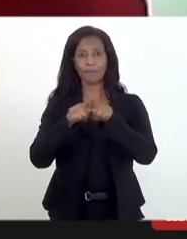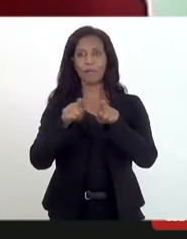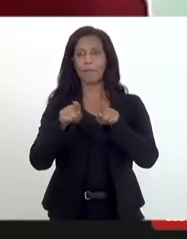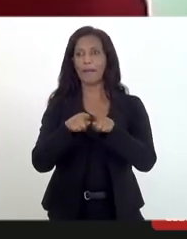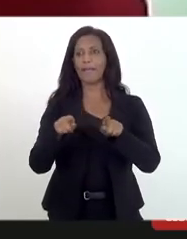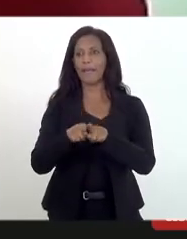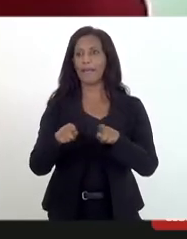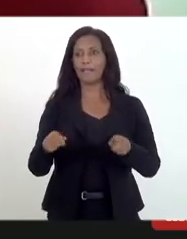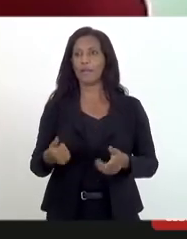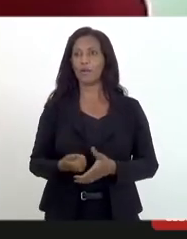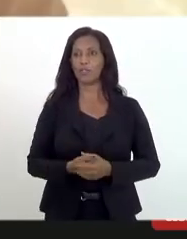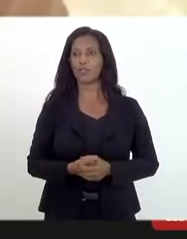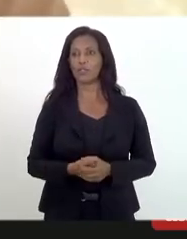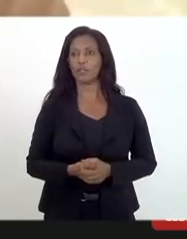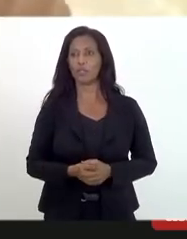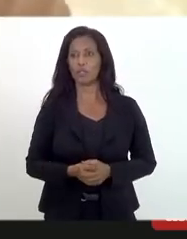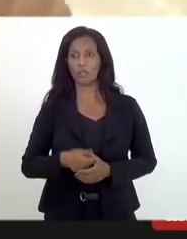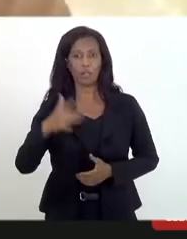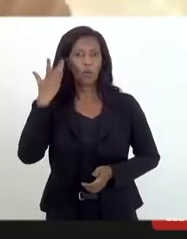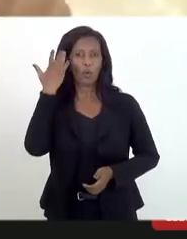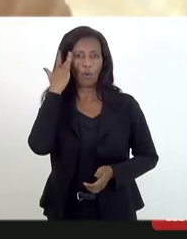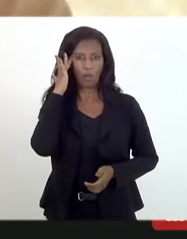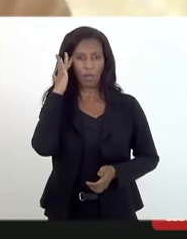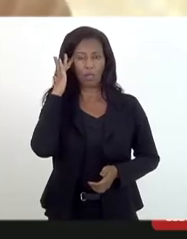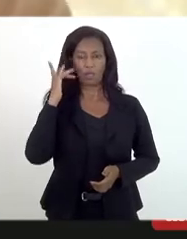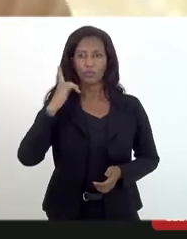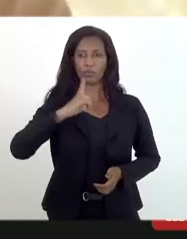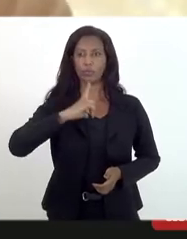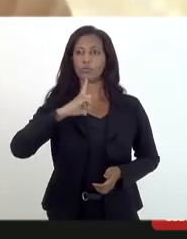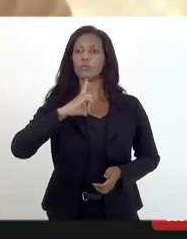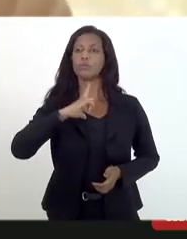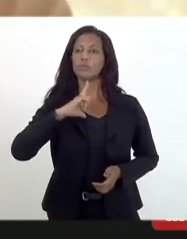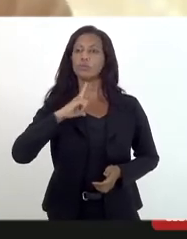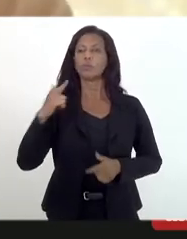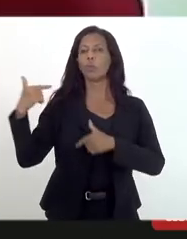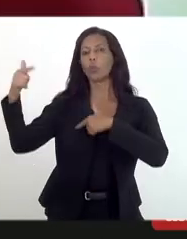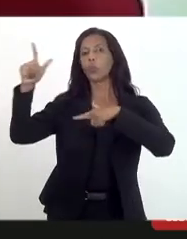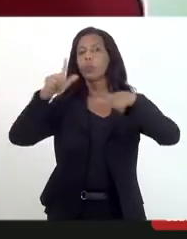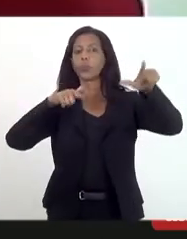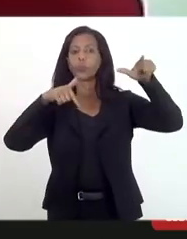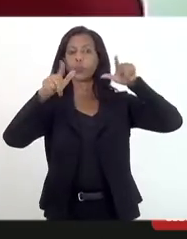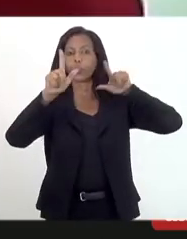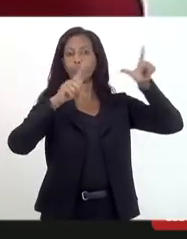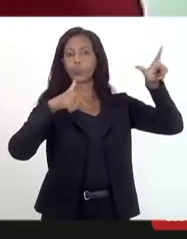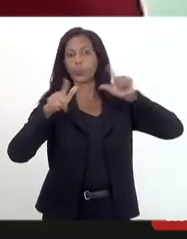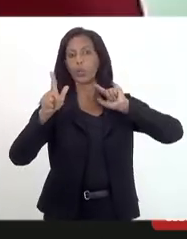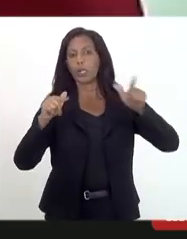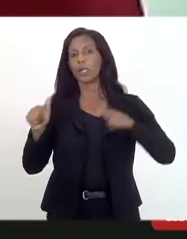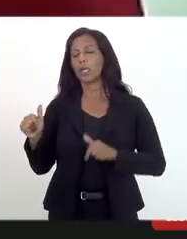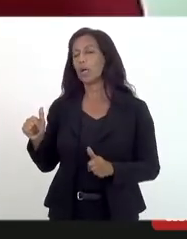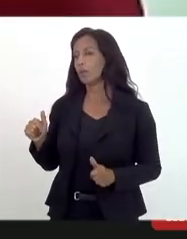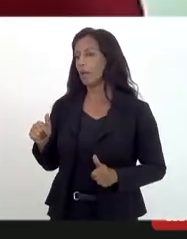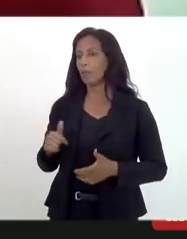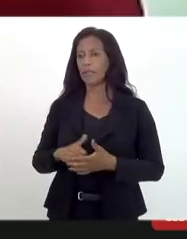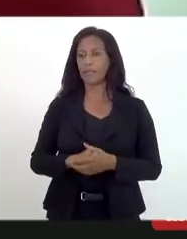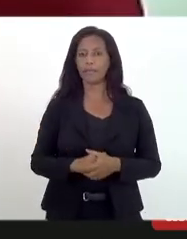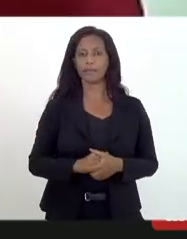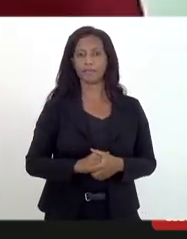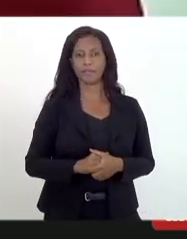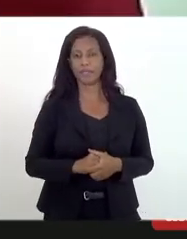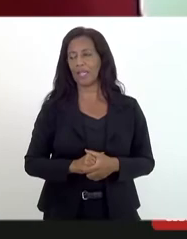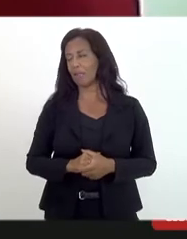Polícia Civil. Obrigado. Eu acho que tem outras questões que podem ser analisadas.